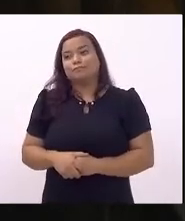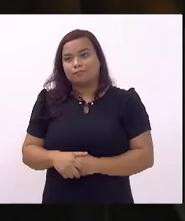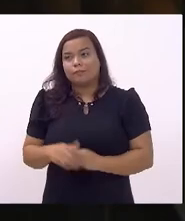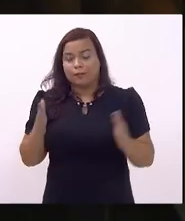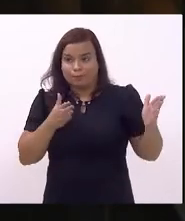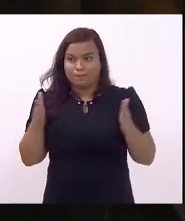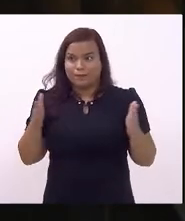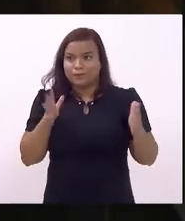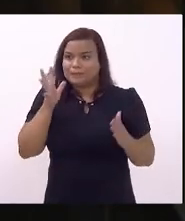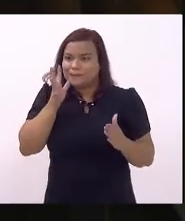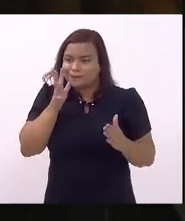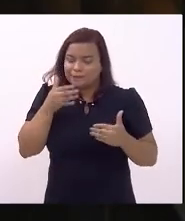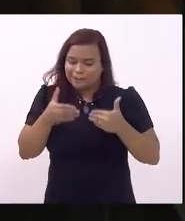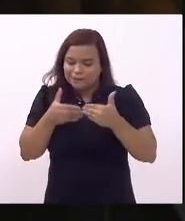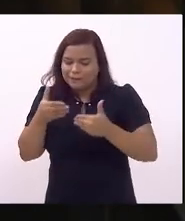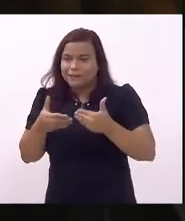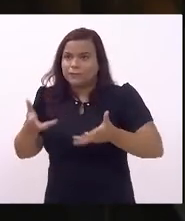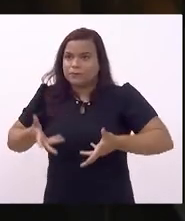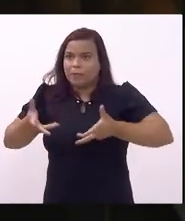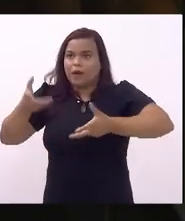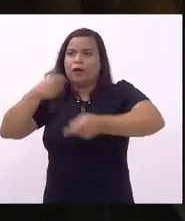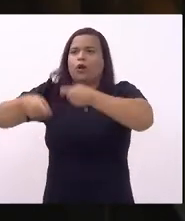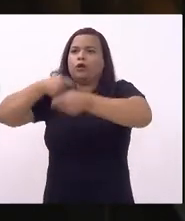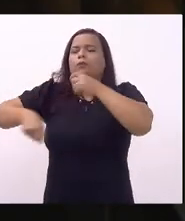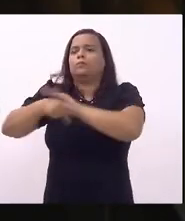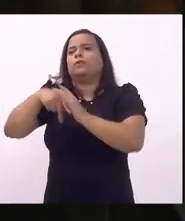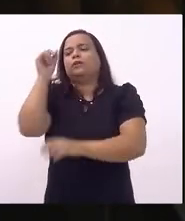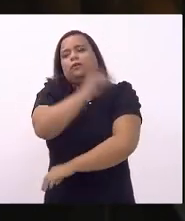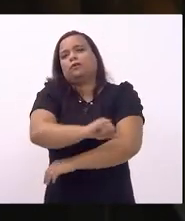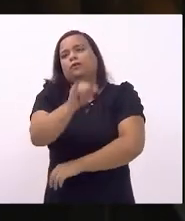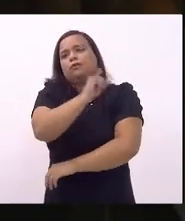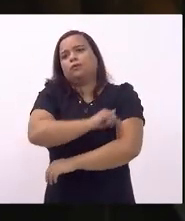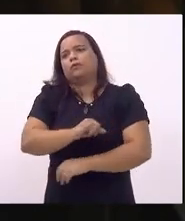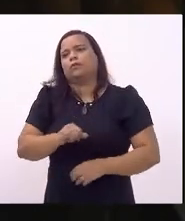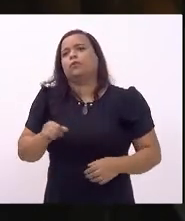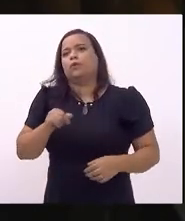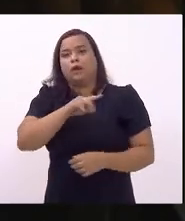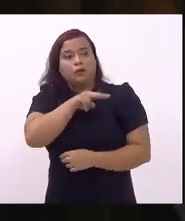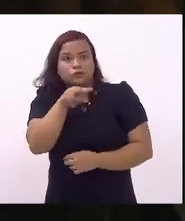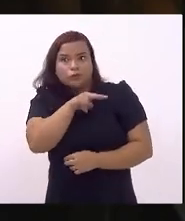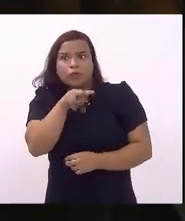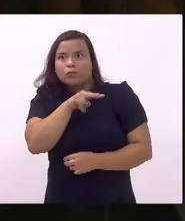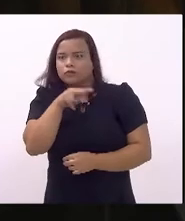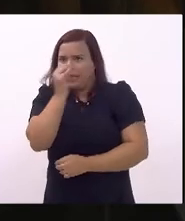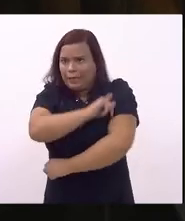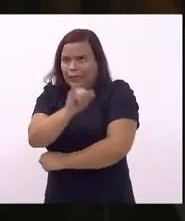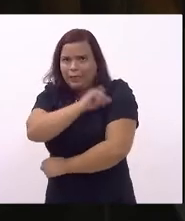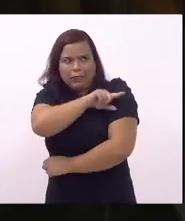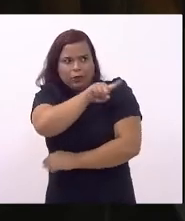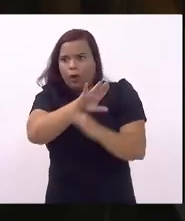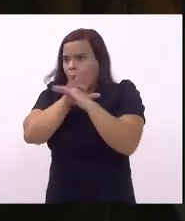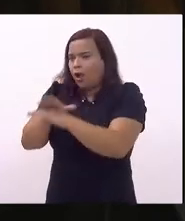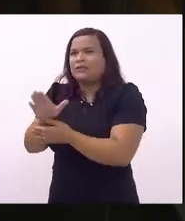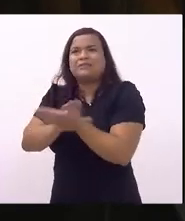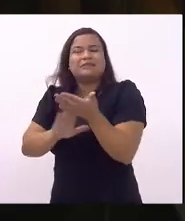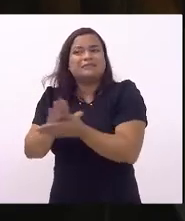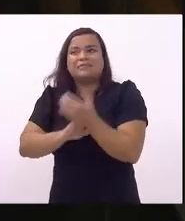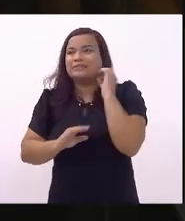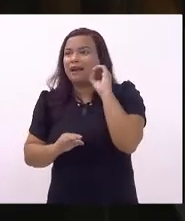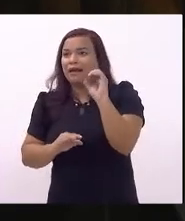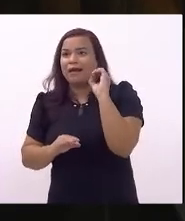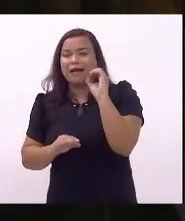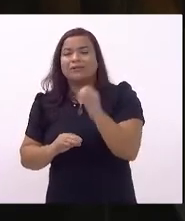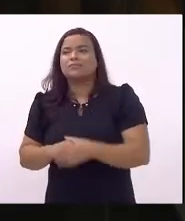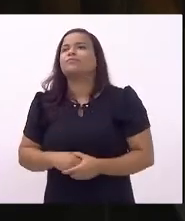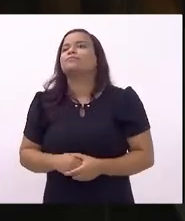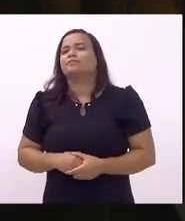prazo para a recuperação econômica do estado do Rio de Janeiro com eles o estado do Rio Janeiro não conta e que fique claro com eles o estado do Rio